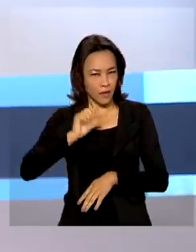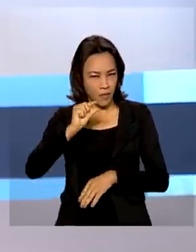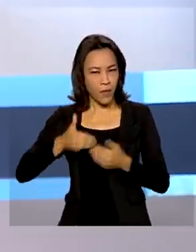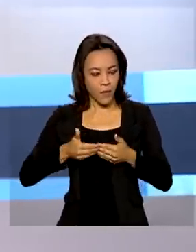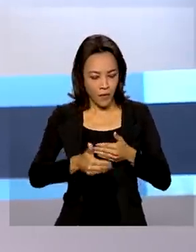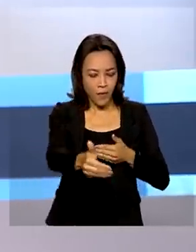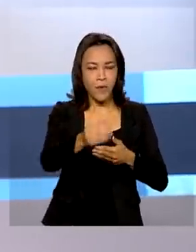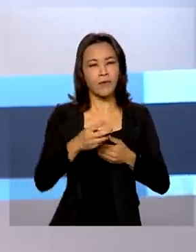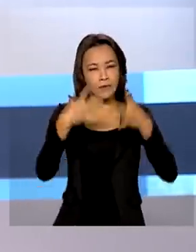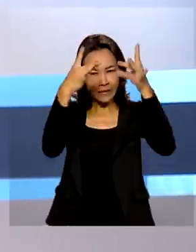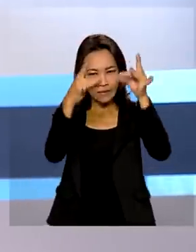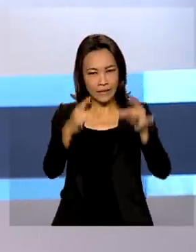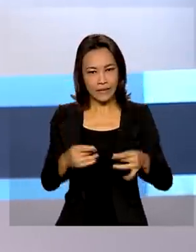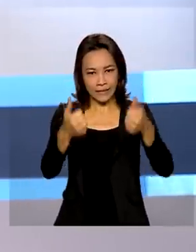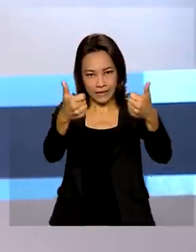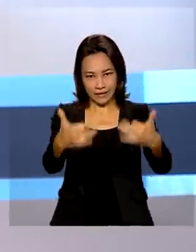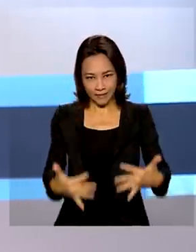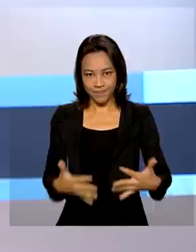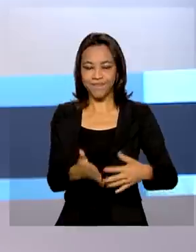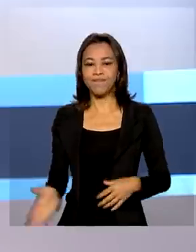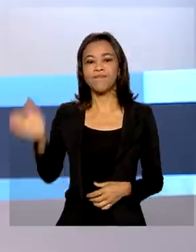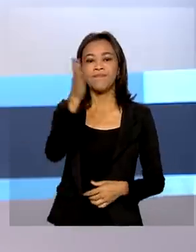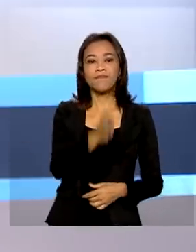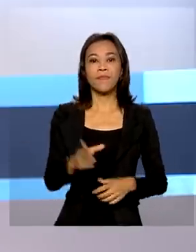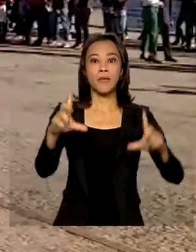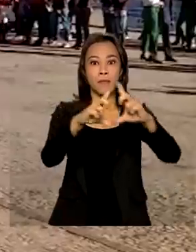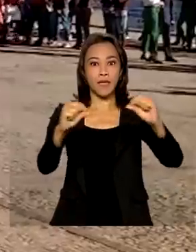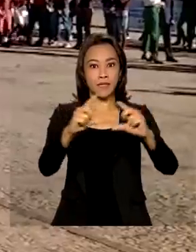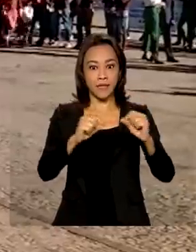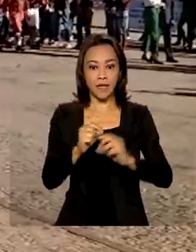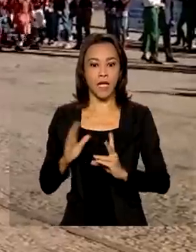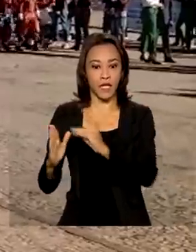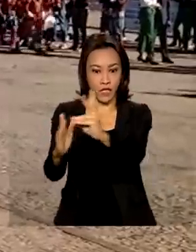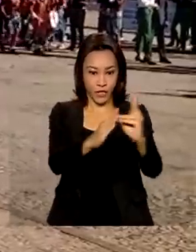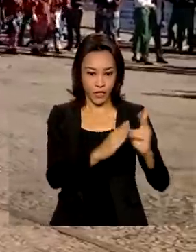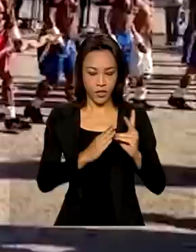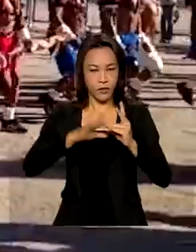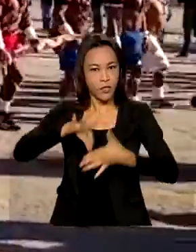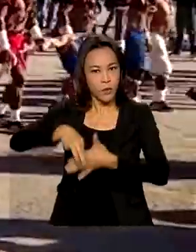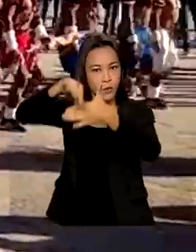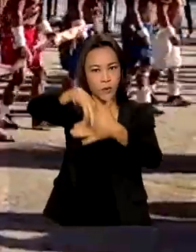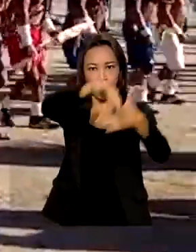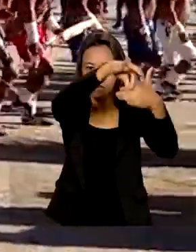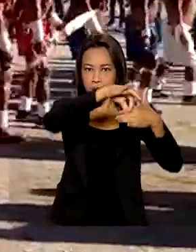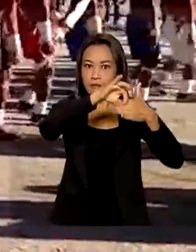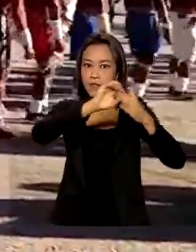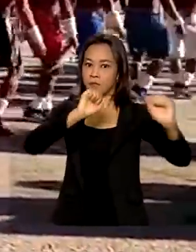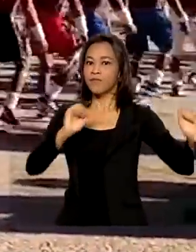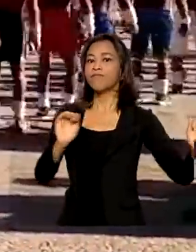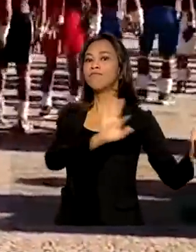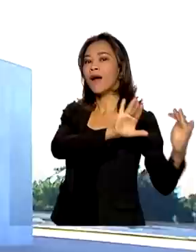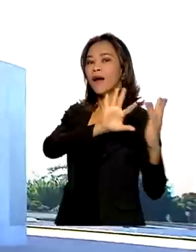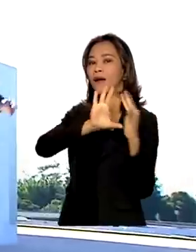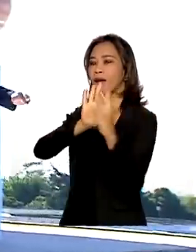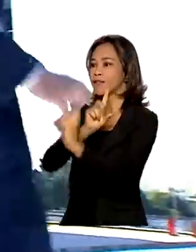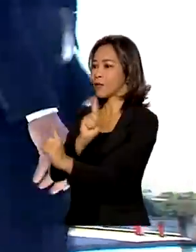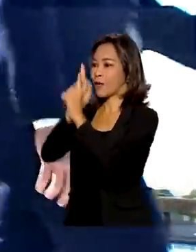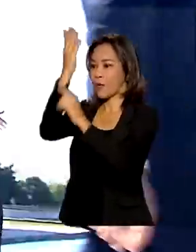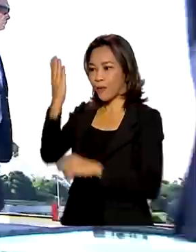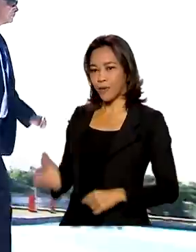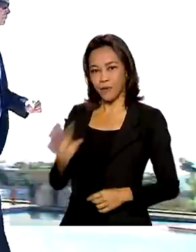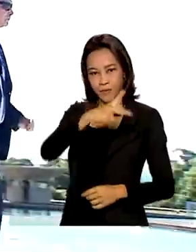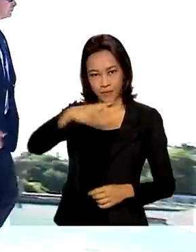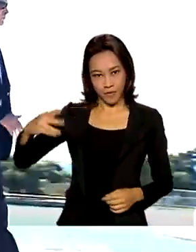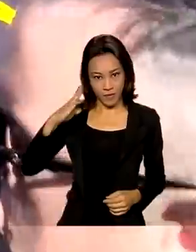ao vivo, mais detalhes pra você. Em Brasília, indígenas e lideranças se encontram com o presidente na Praça dos Três